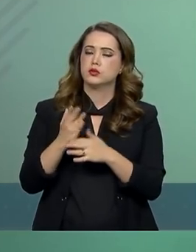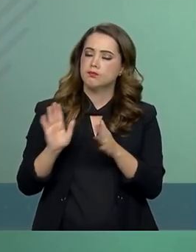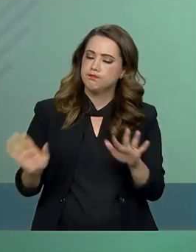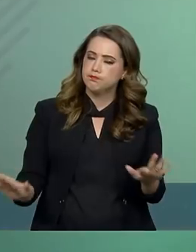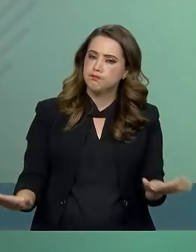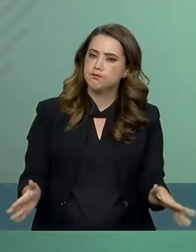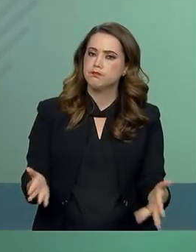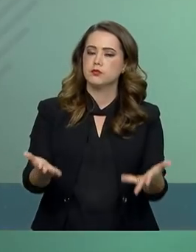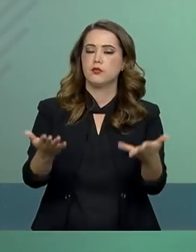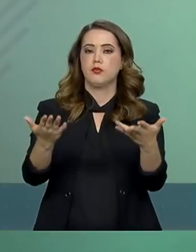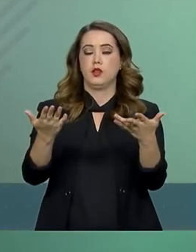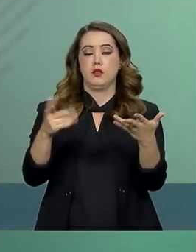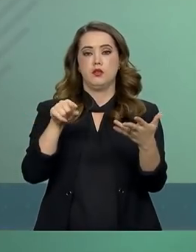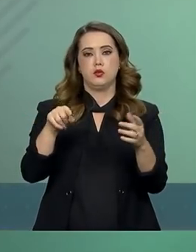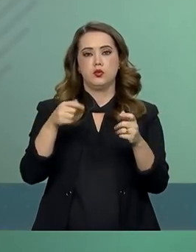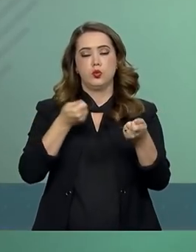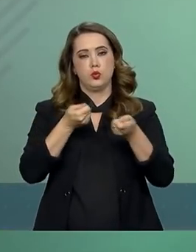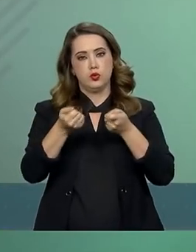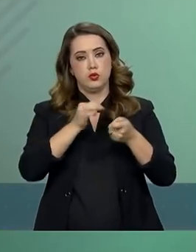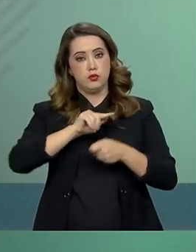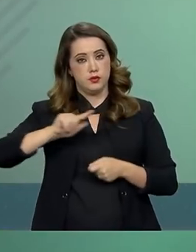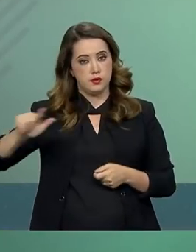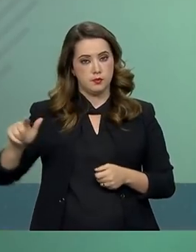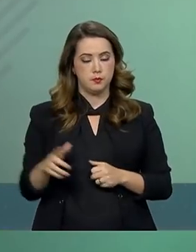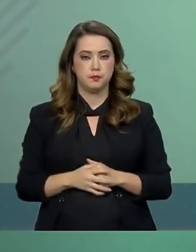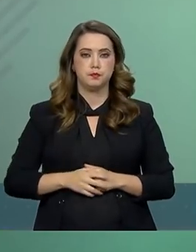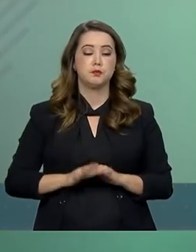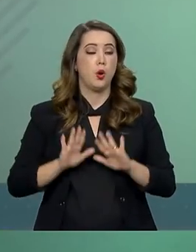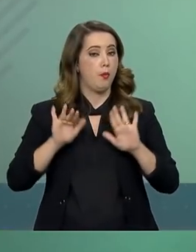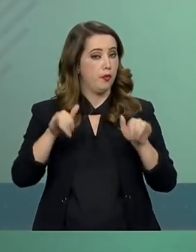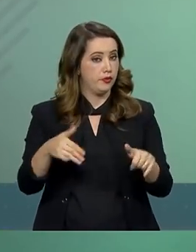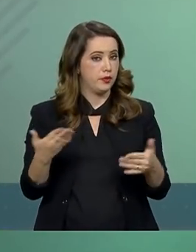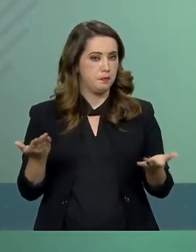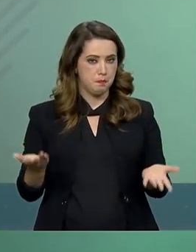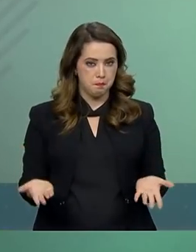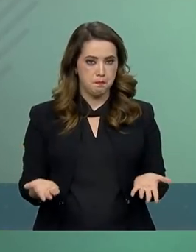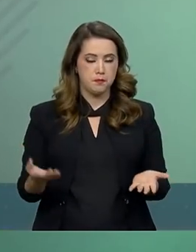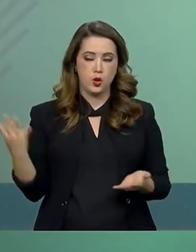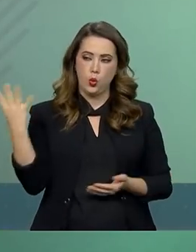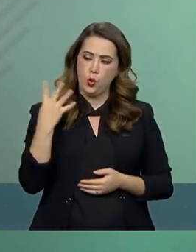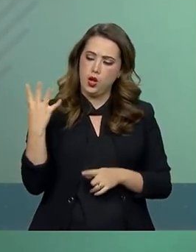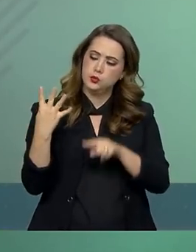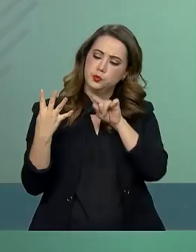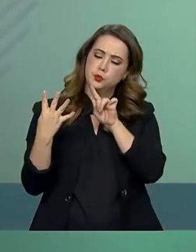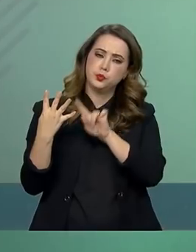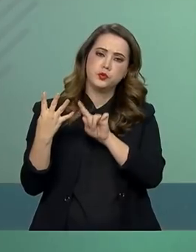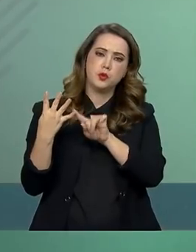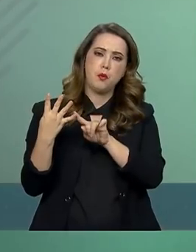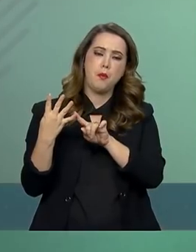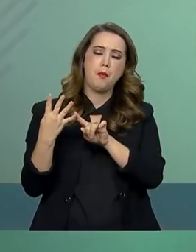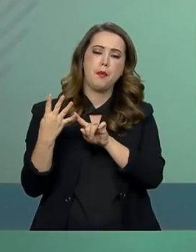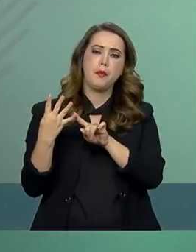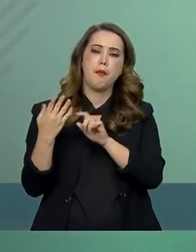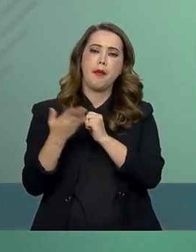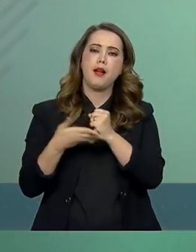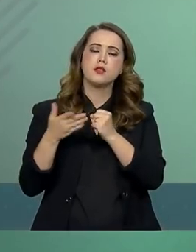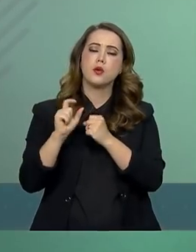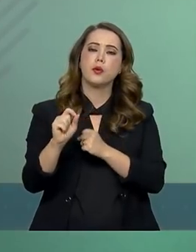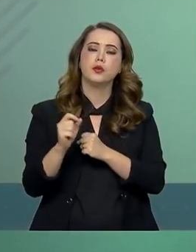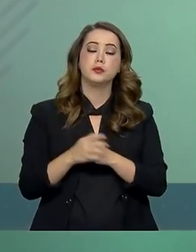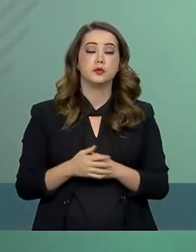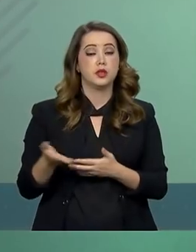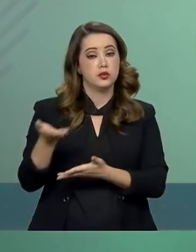promoção do equilíbrio. Por fim, o quarto pilar da proposta está